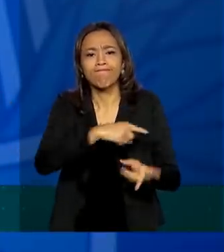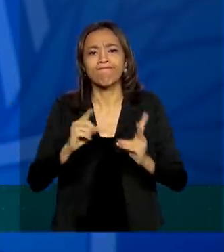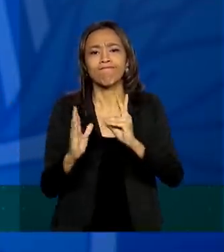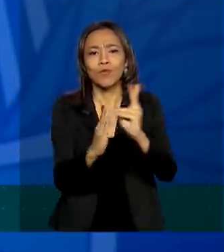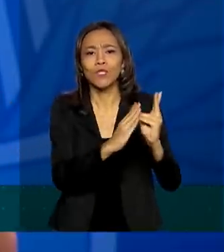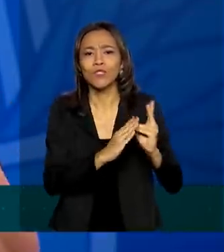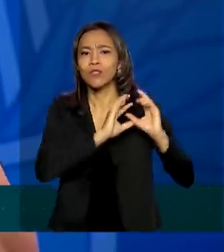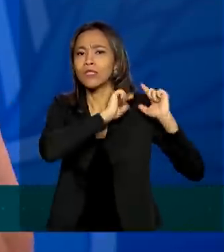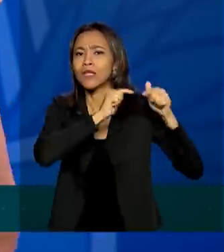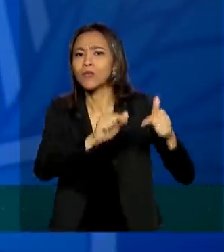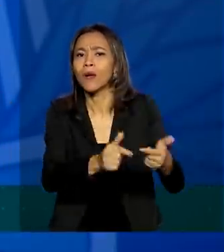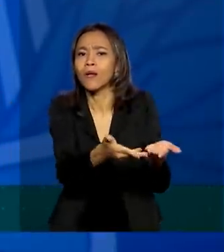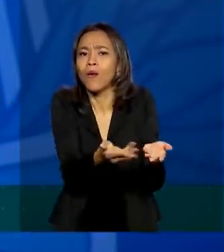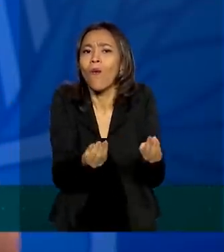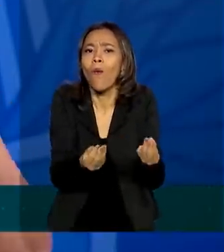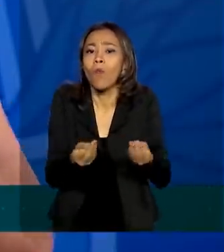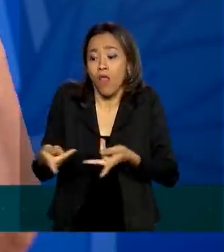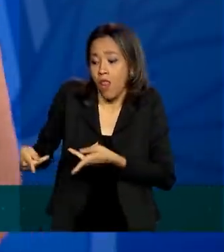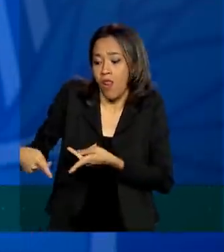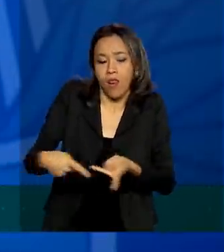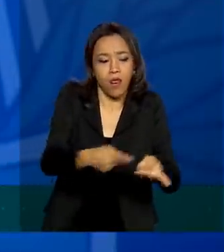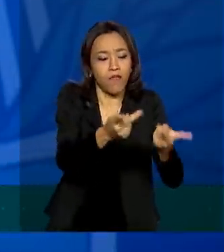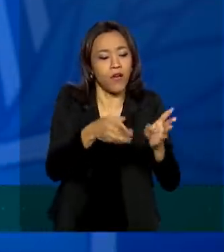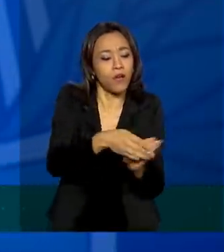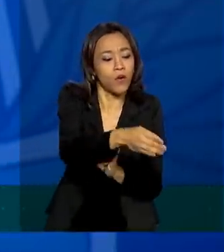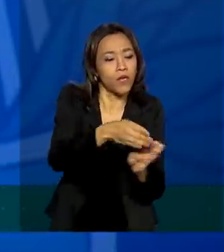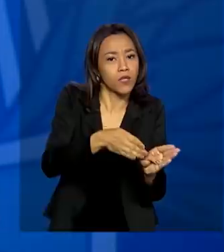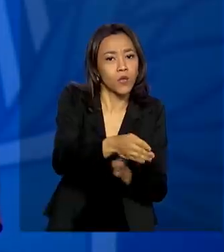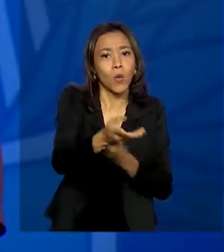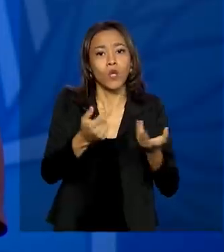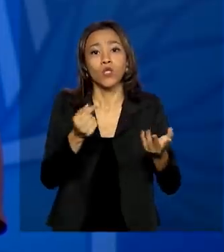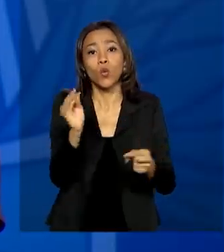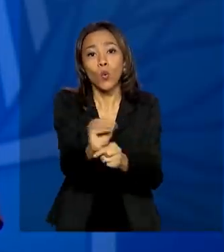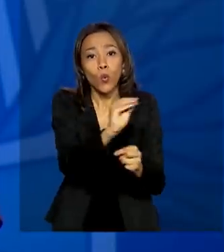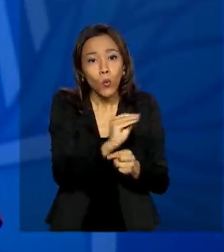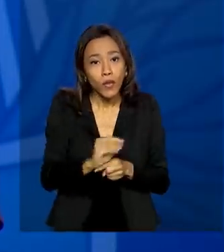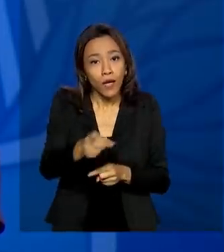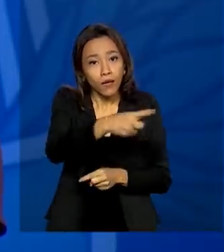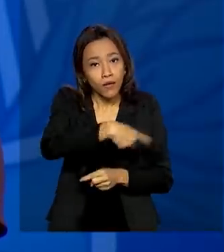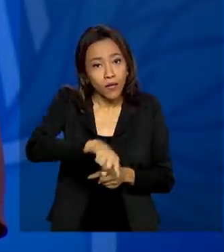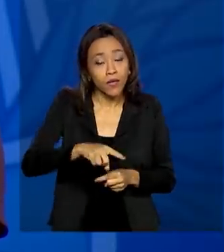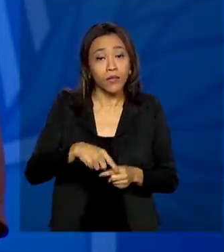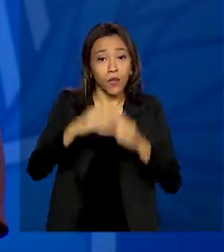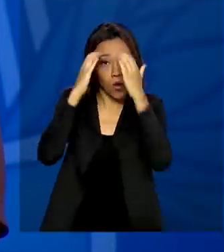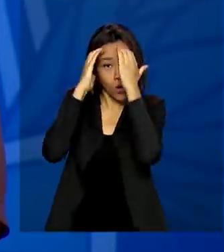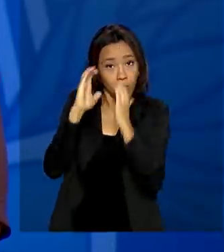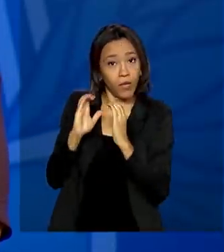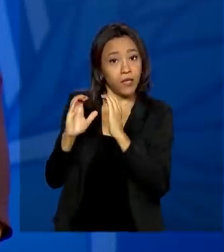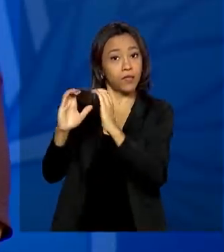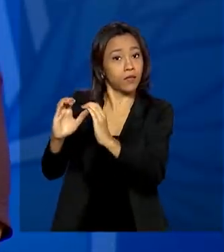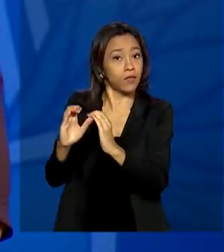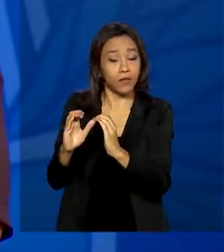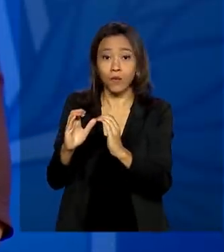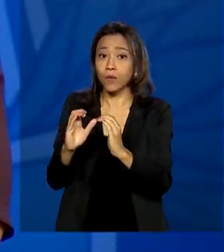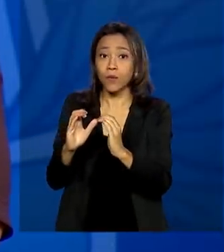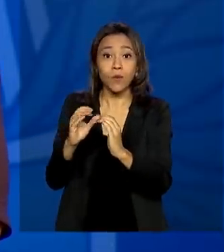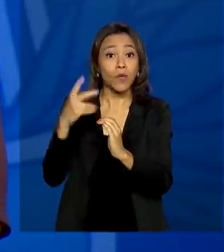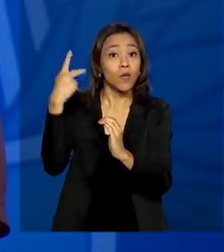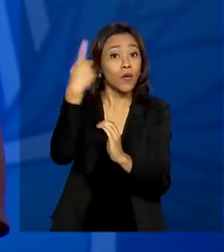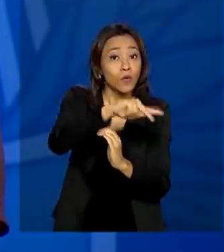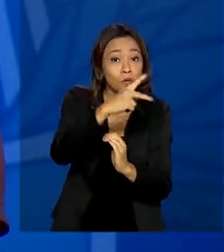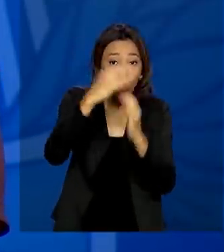mensagem da prevenção, cuidar dos nossos povos, obedecendo todas as suas